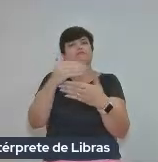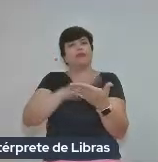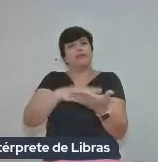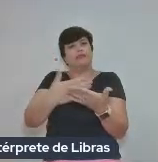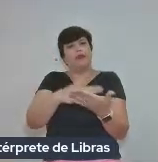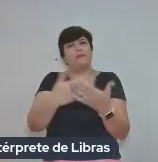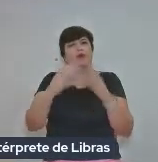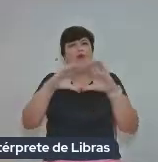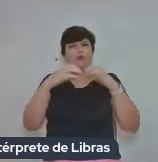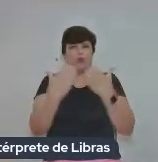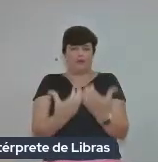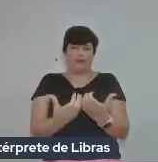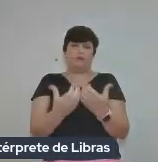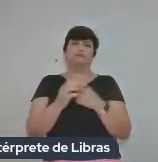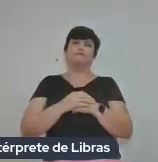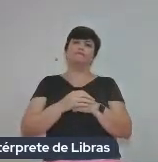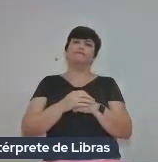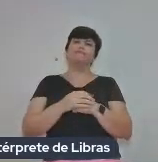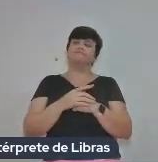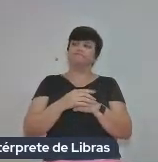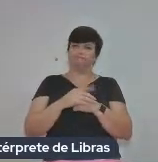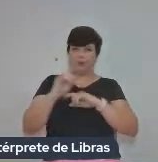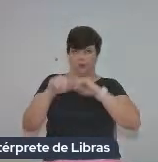comunitárias. Pode passar.